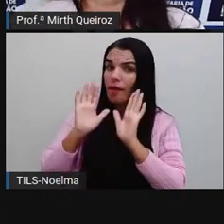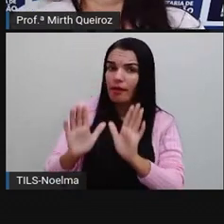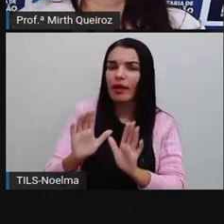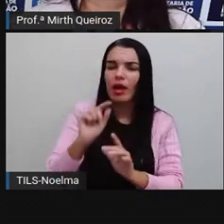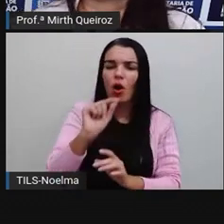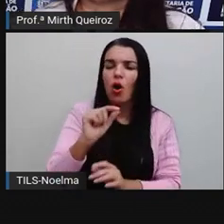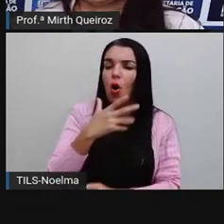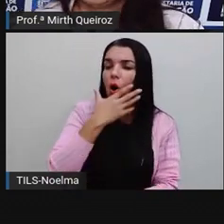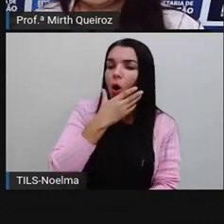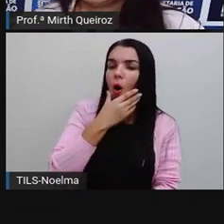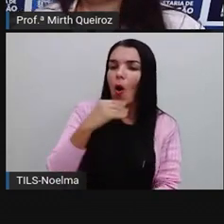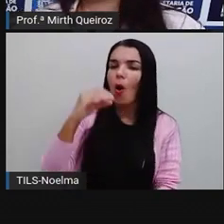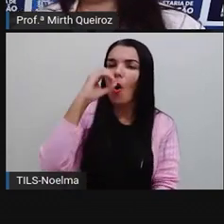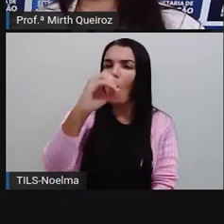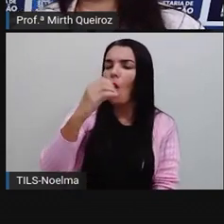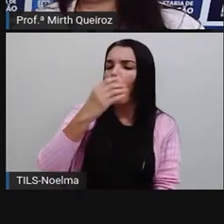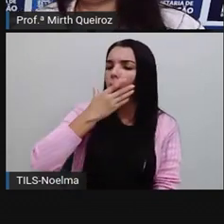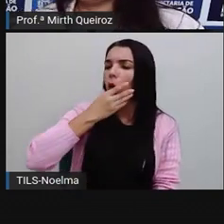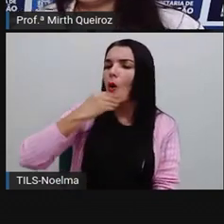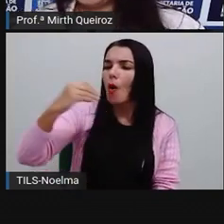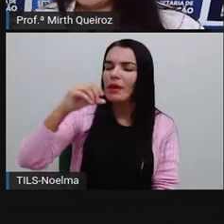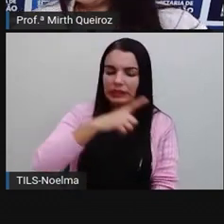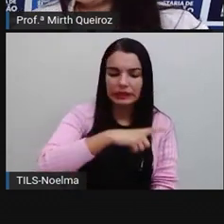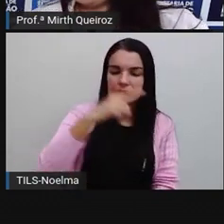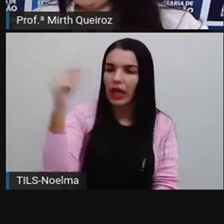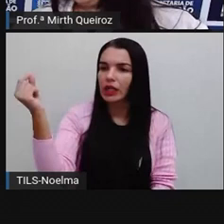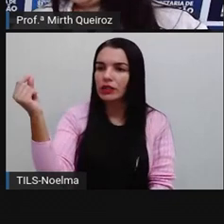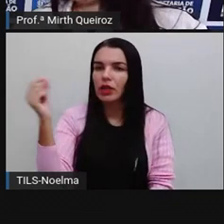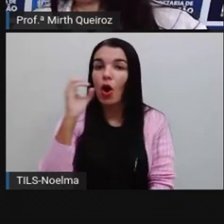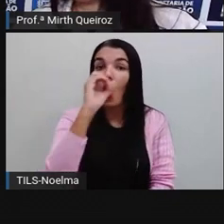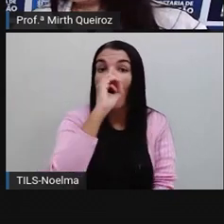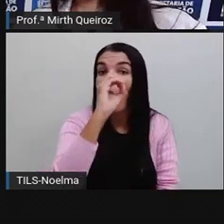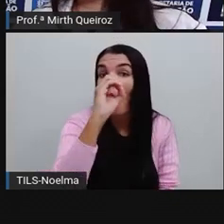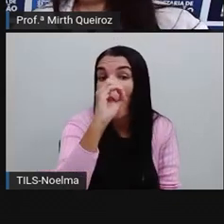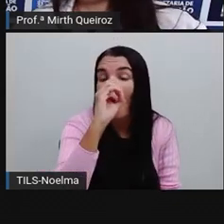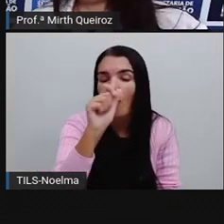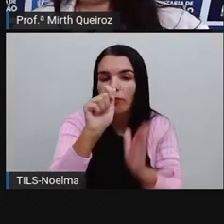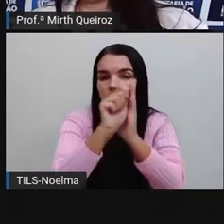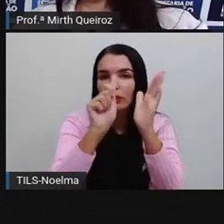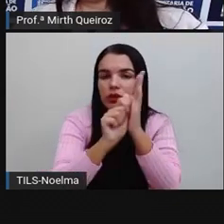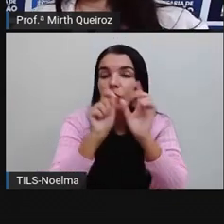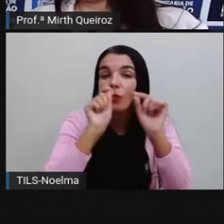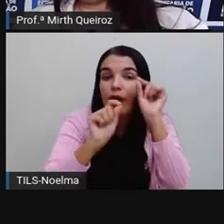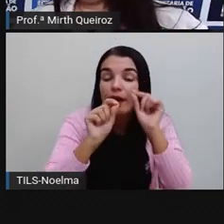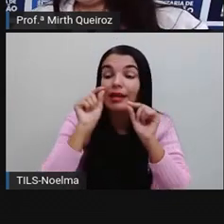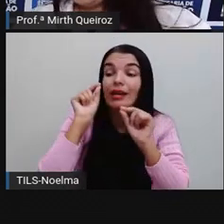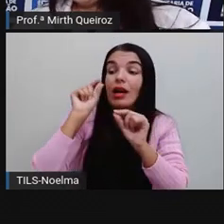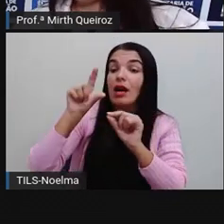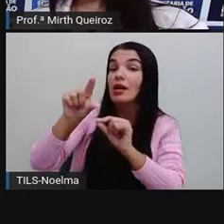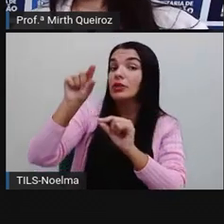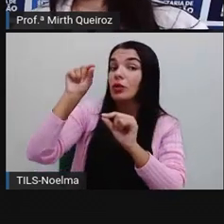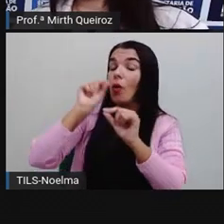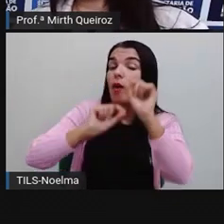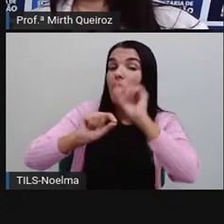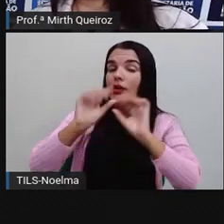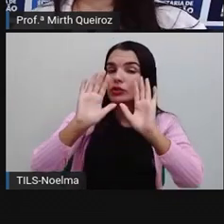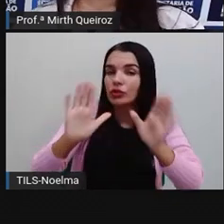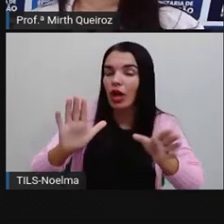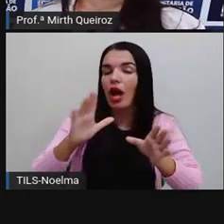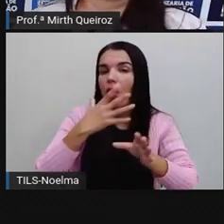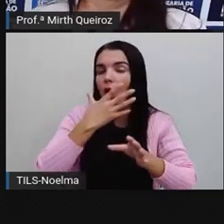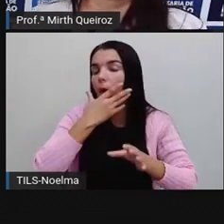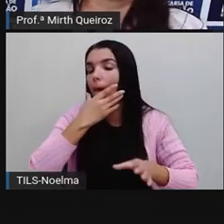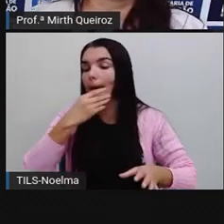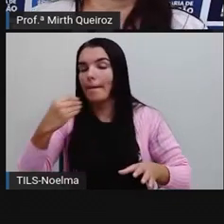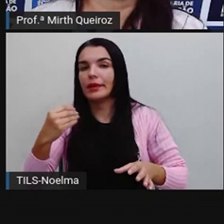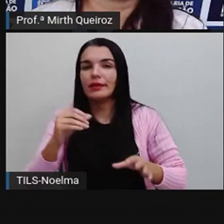o homem saiu. O homem. A gente define aí que é o homem. Mas se